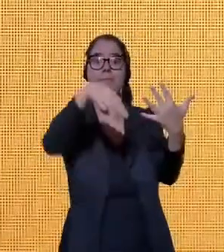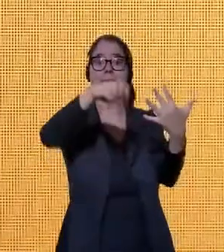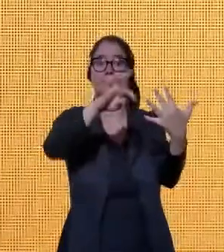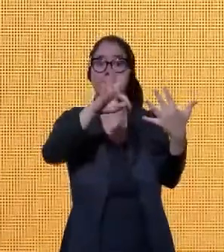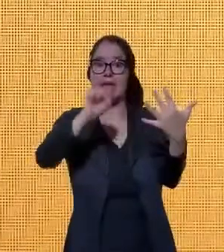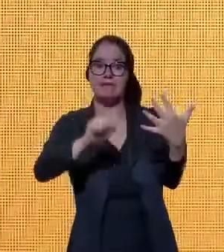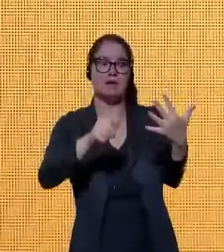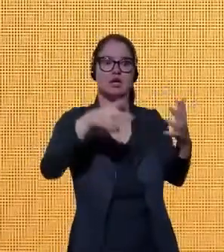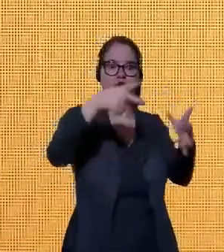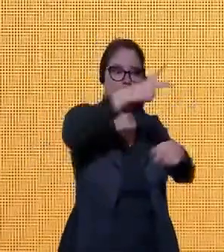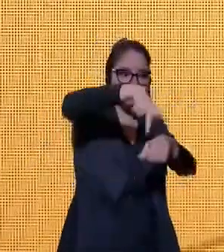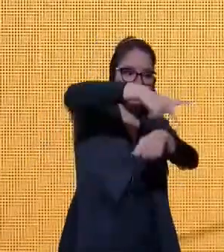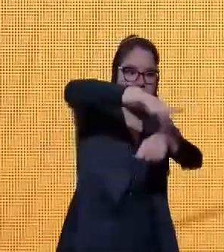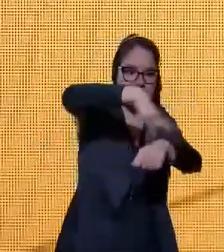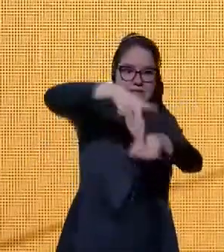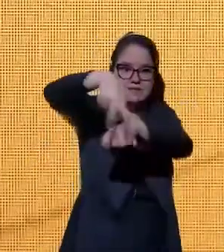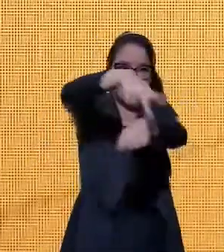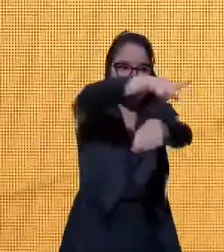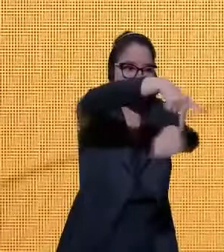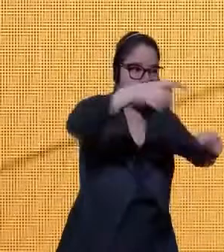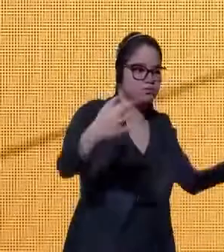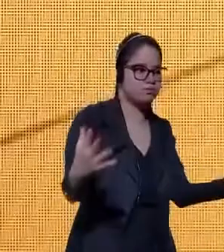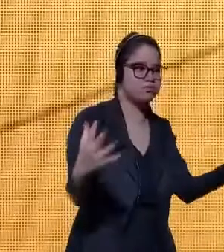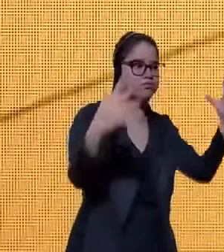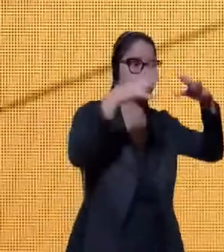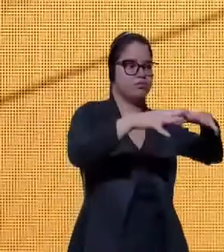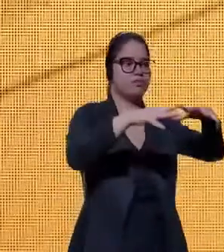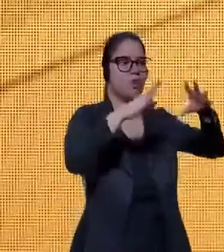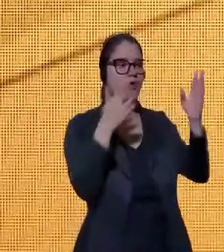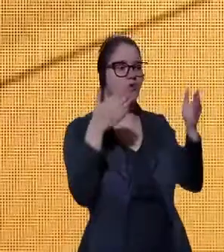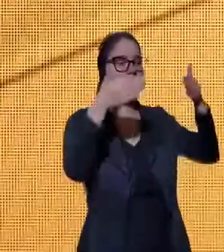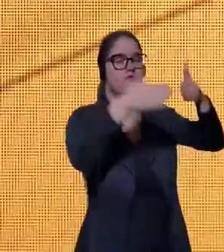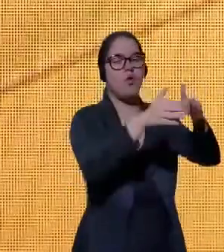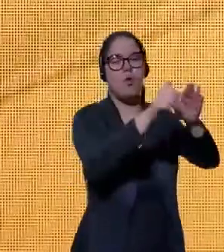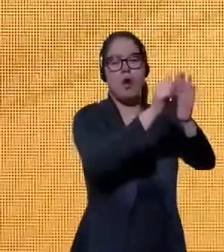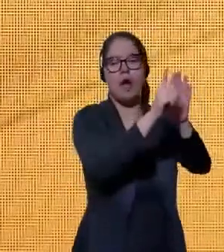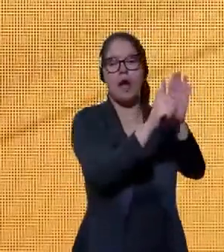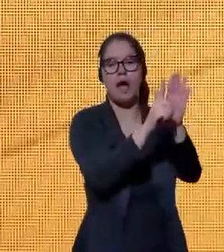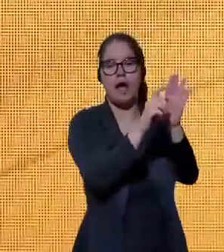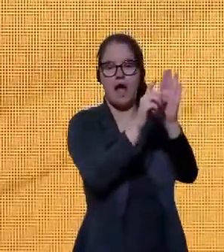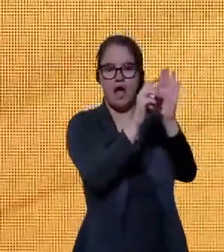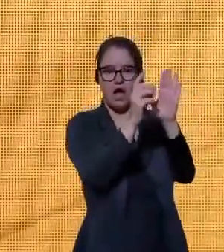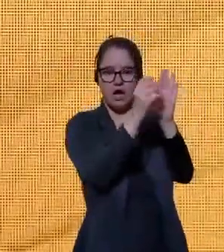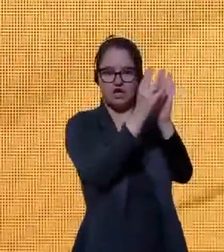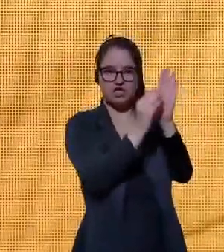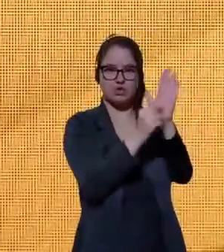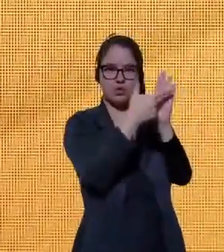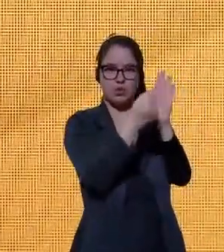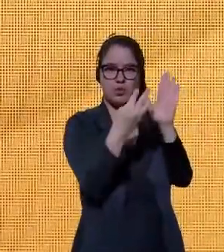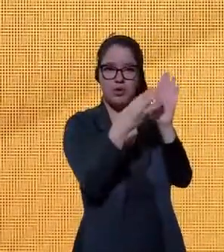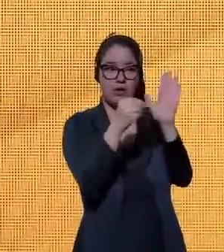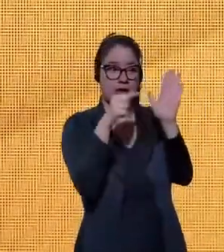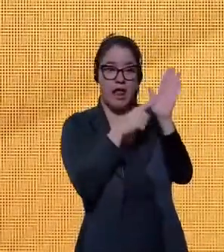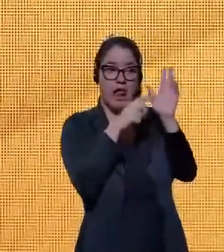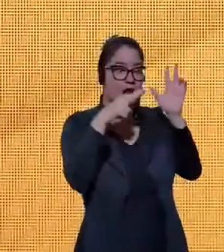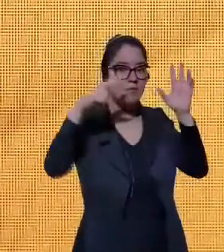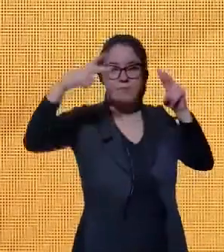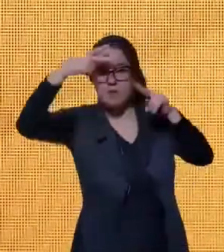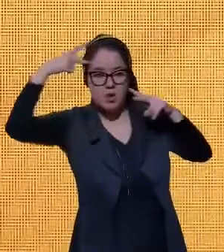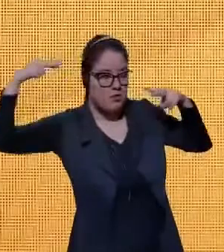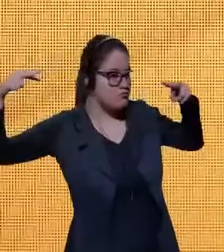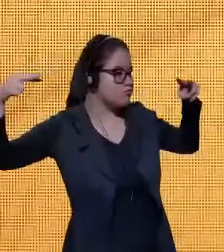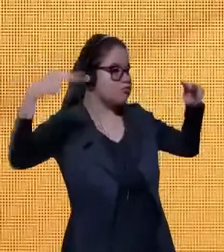Nações Unidas reunidas na Agenda 2030. A Agenda 2030 ganhou visibilidade substancial